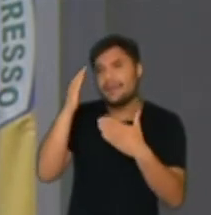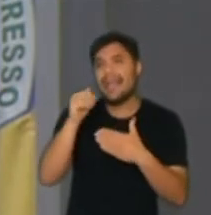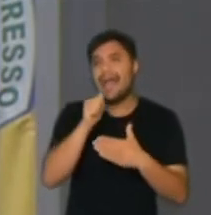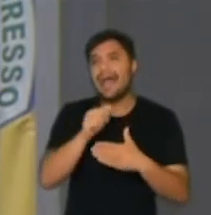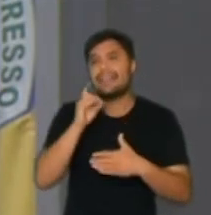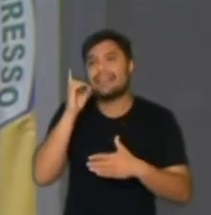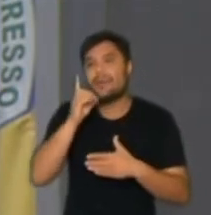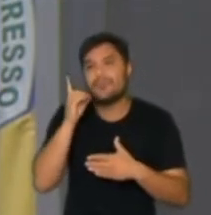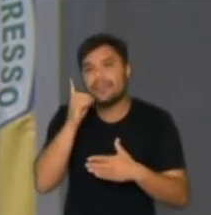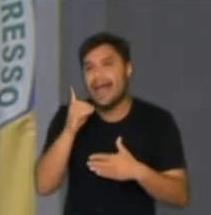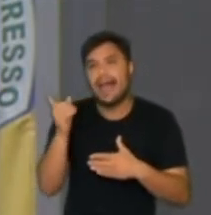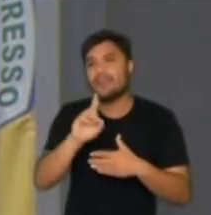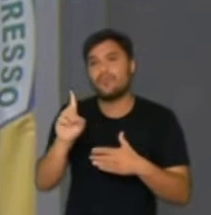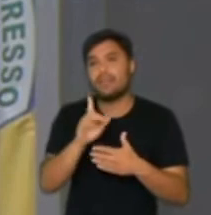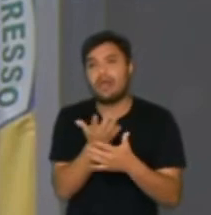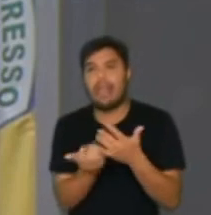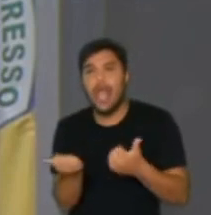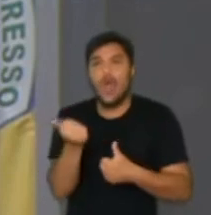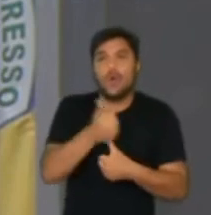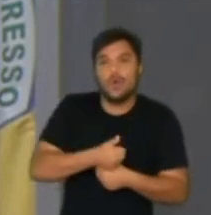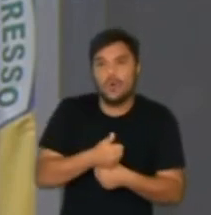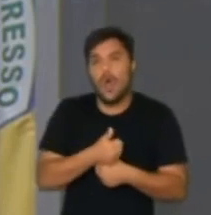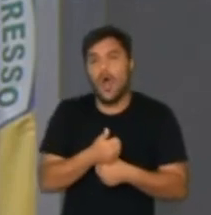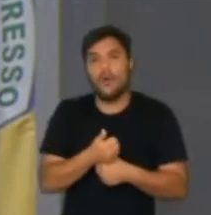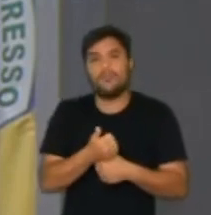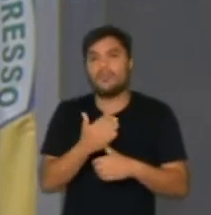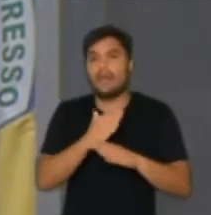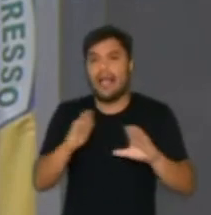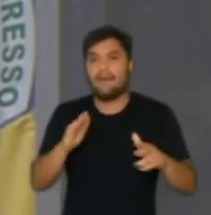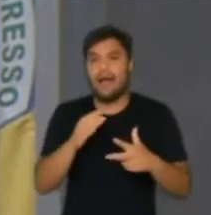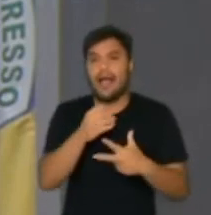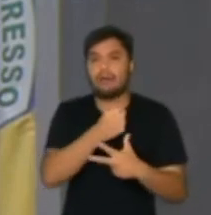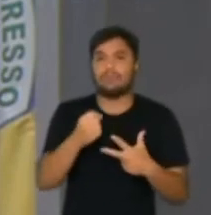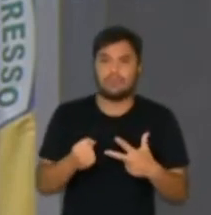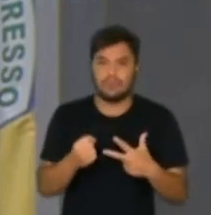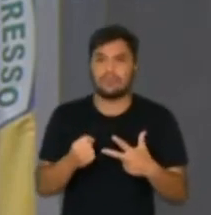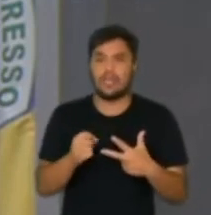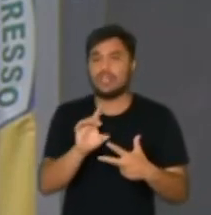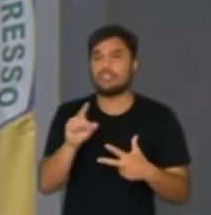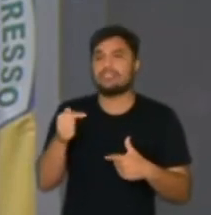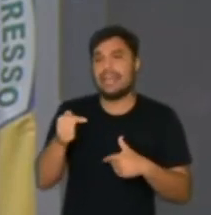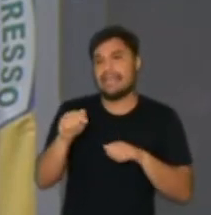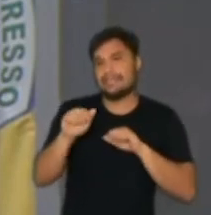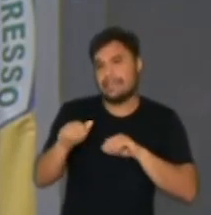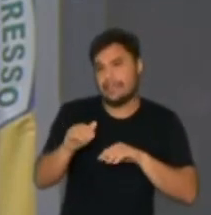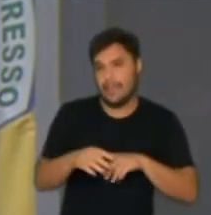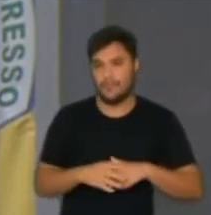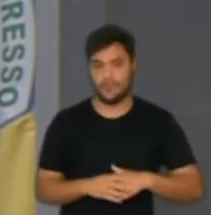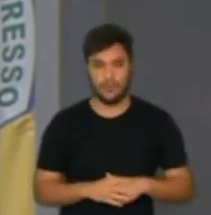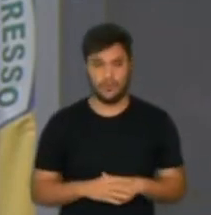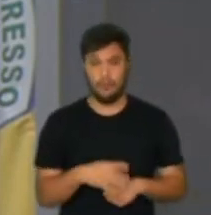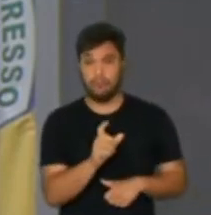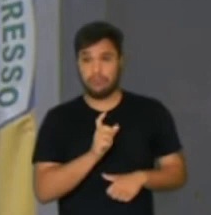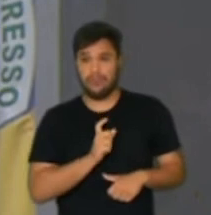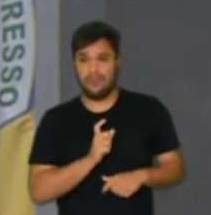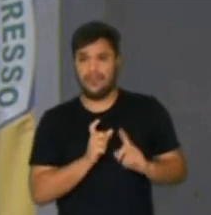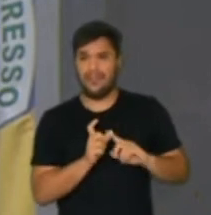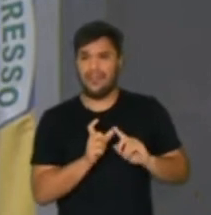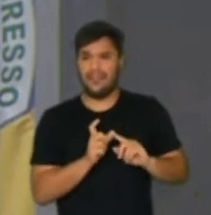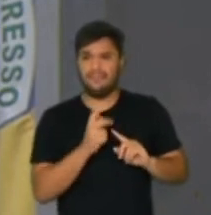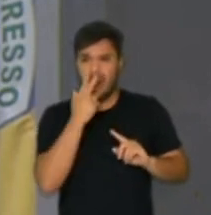Carla Zambelli, por não ter feito uma ruptura, um golpe no dia 7 de setembro. Como se isso fosse